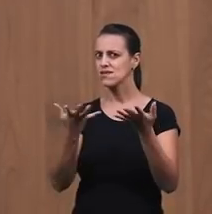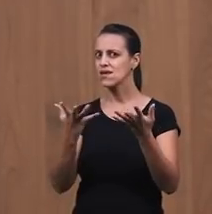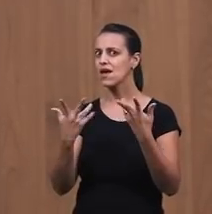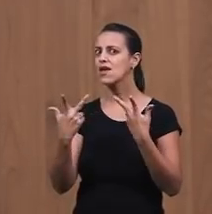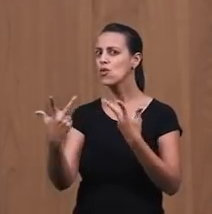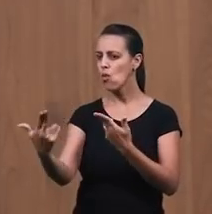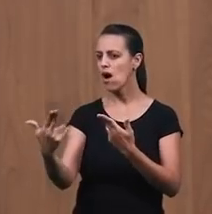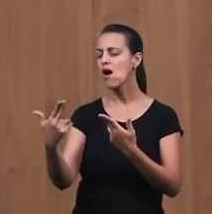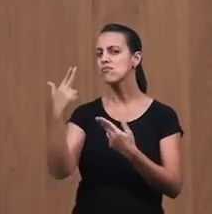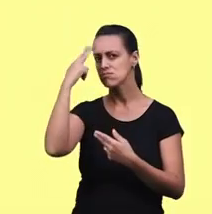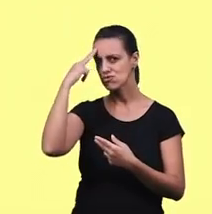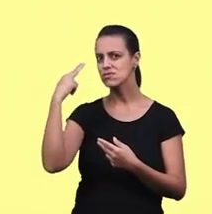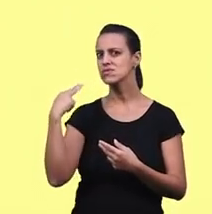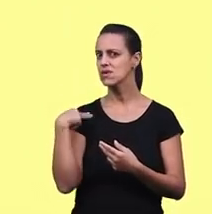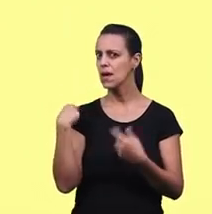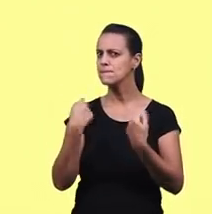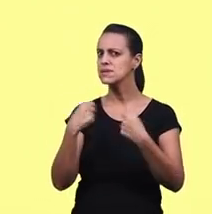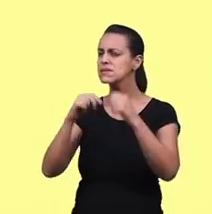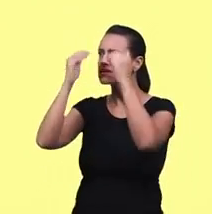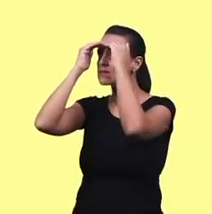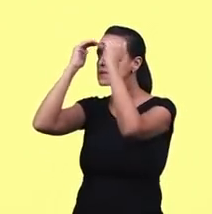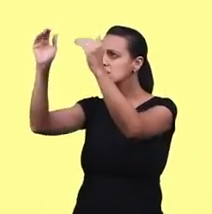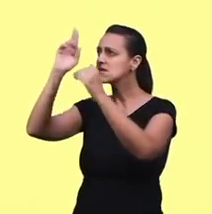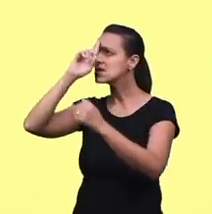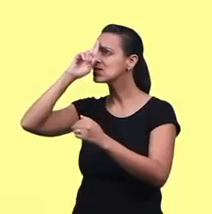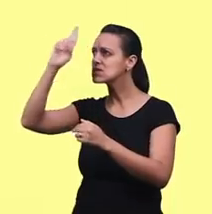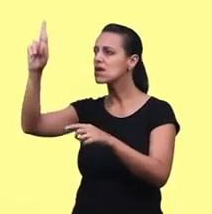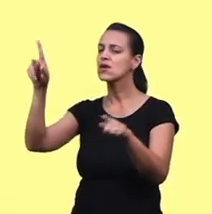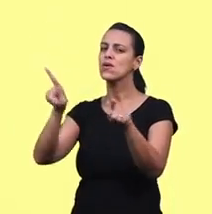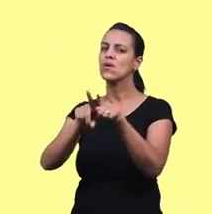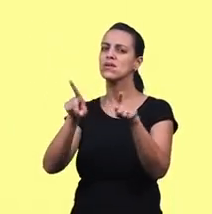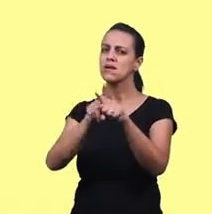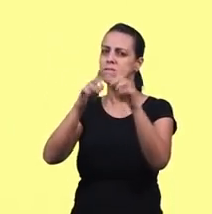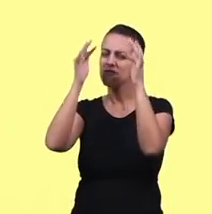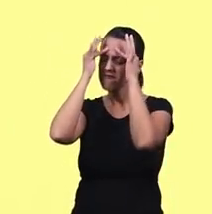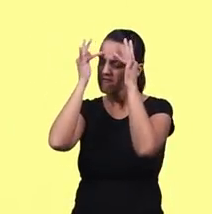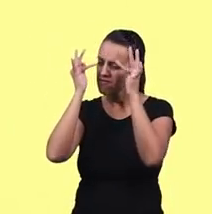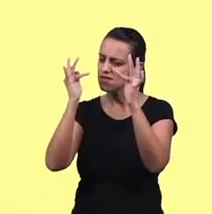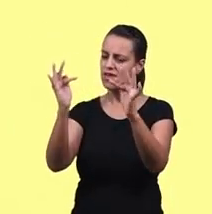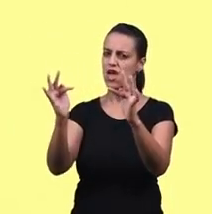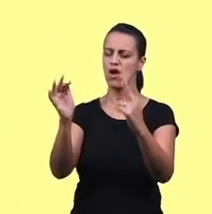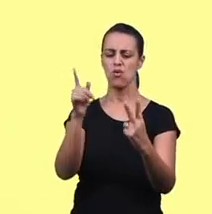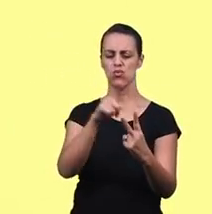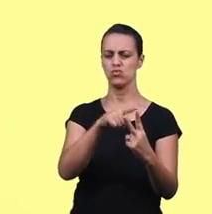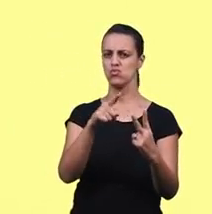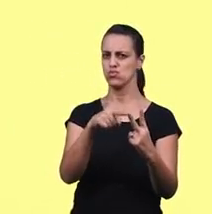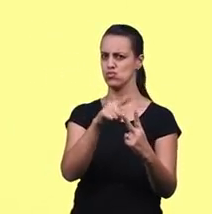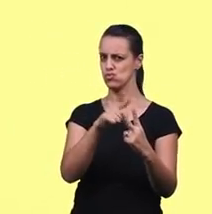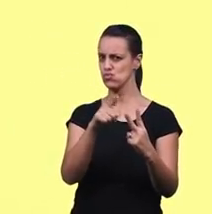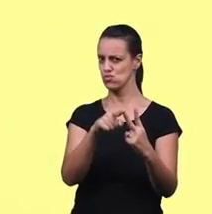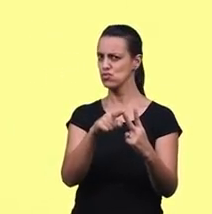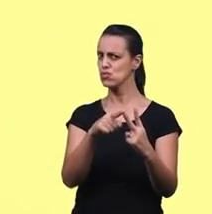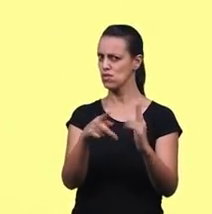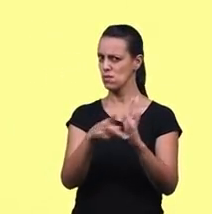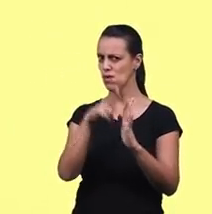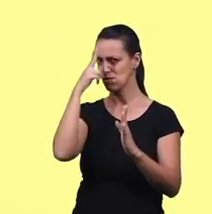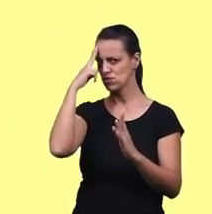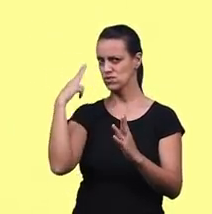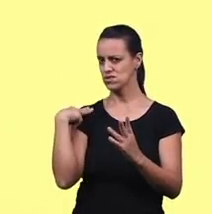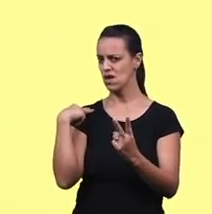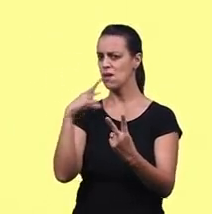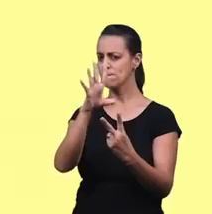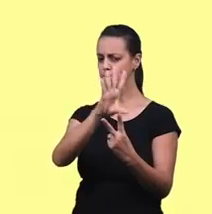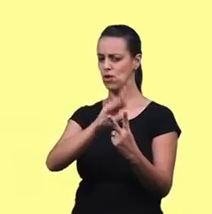ao Senhor E fiéis em tudo Essas duas características De José Precisam estar presentes Na nossa